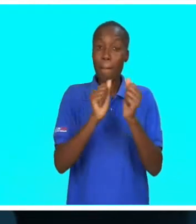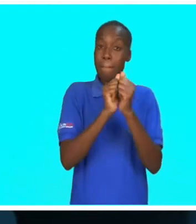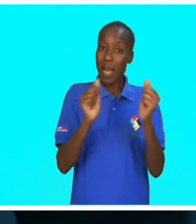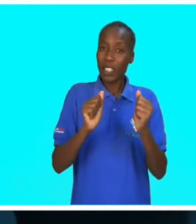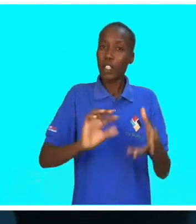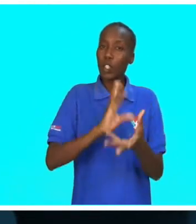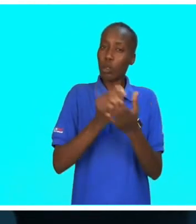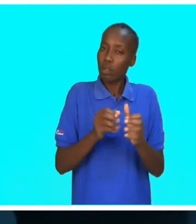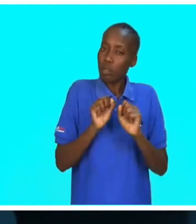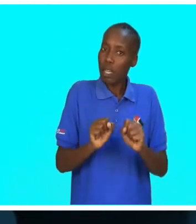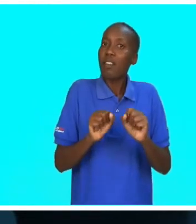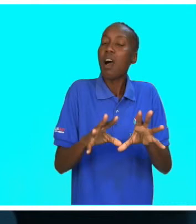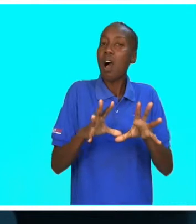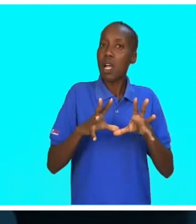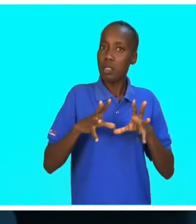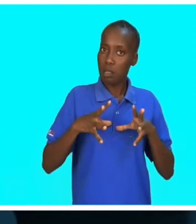devemos acreditar,